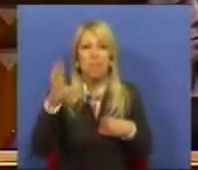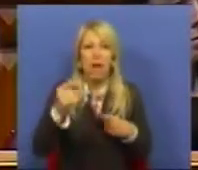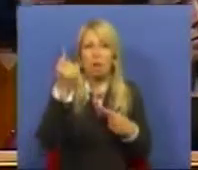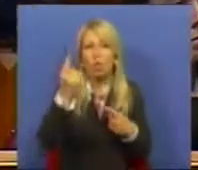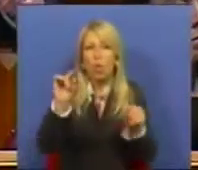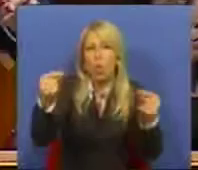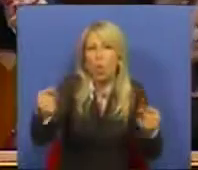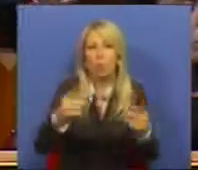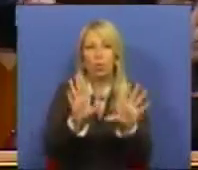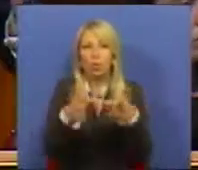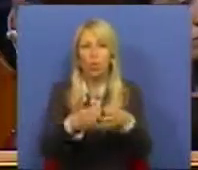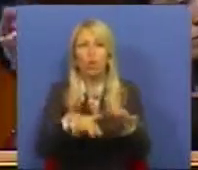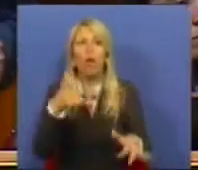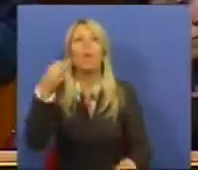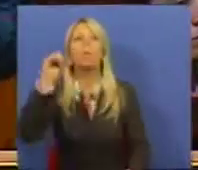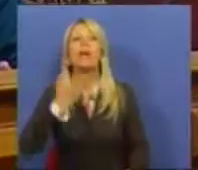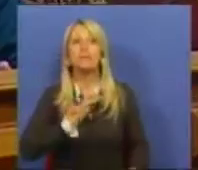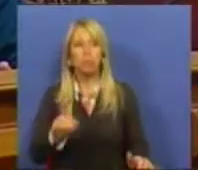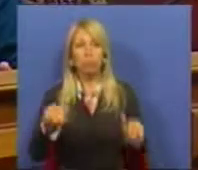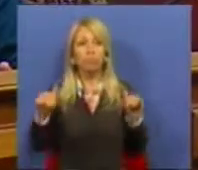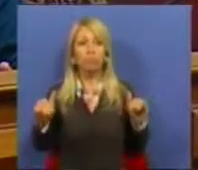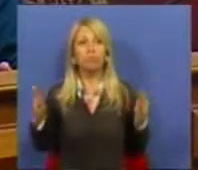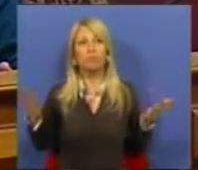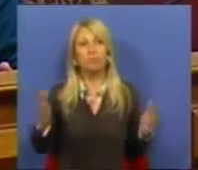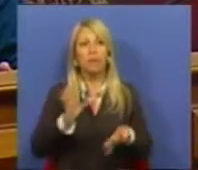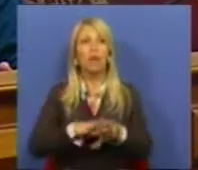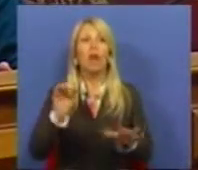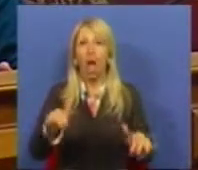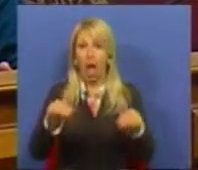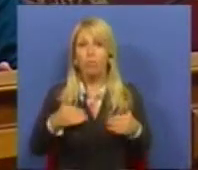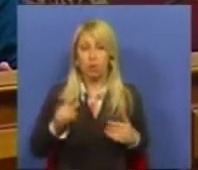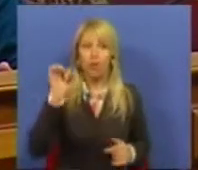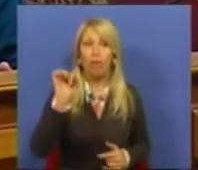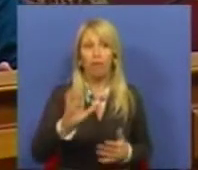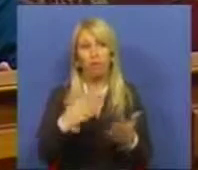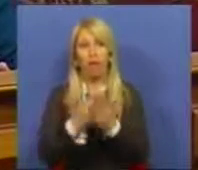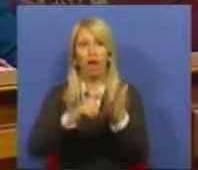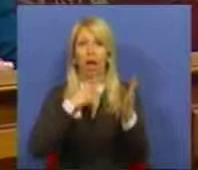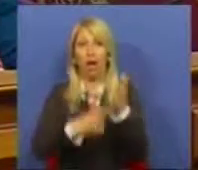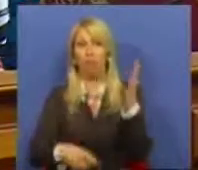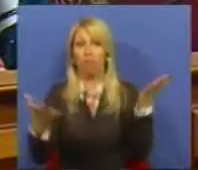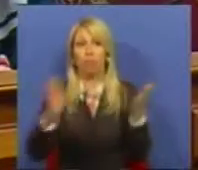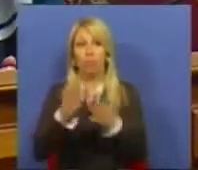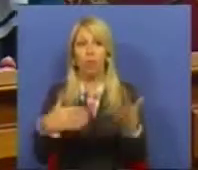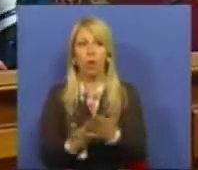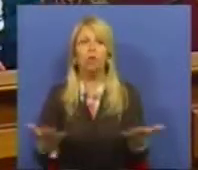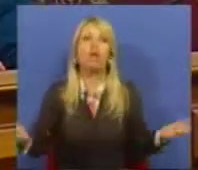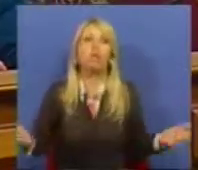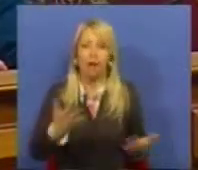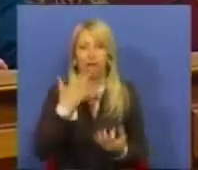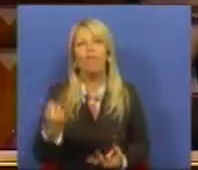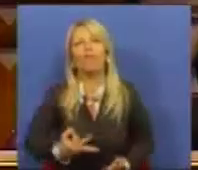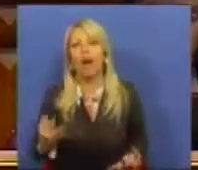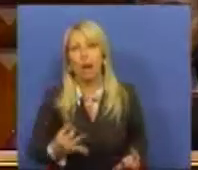parlamentar, e o PSD absteve-se e com a sua abstenção inviabilizou essa proposta. Mas facto, facto